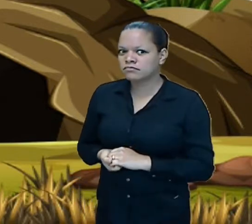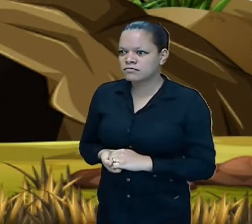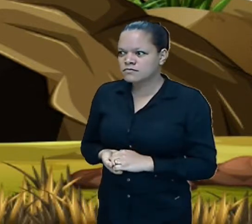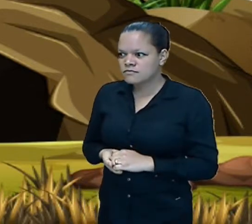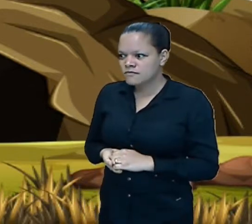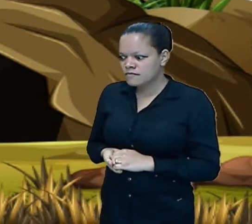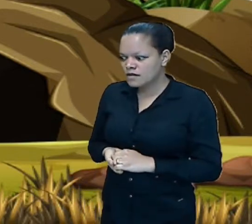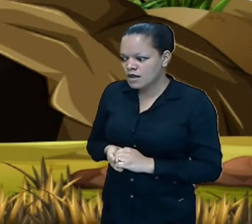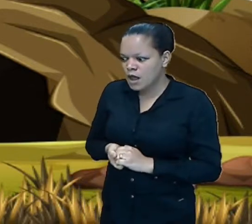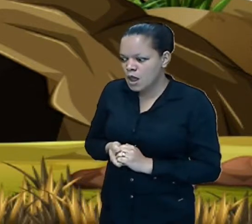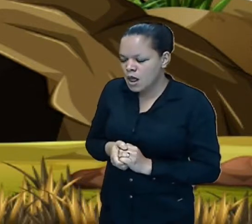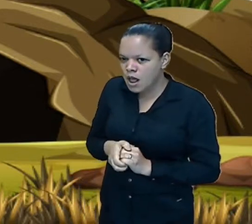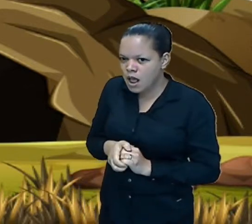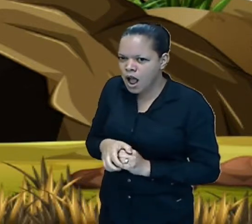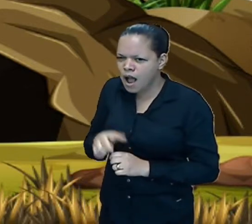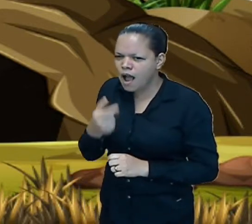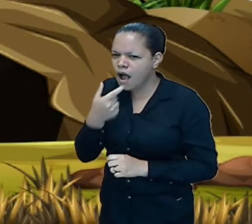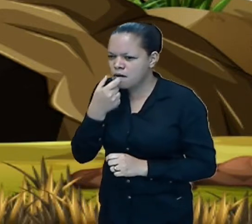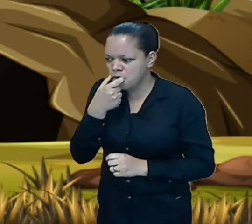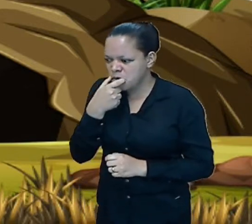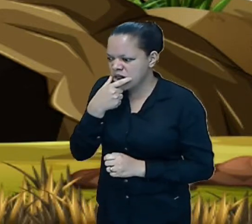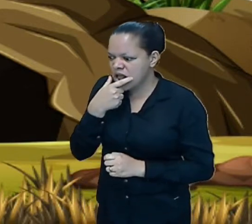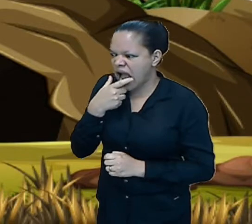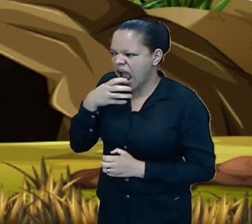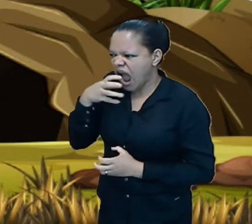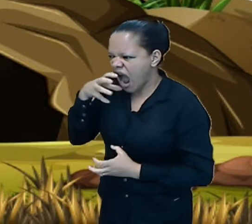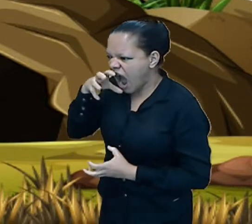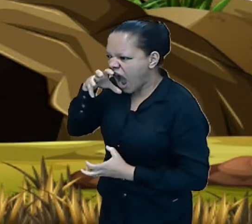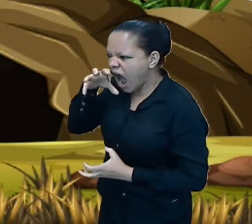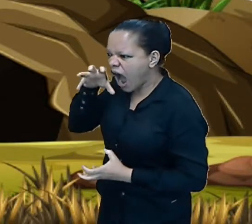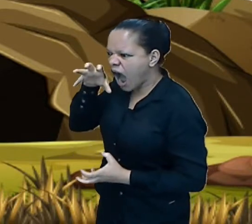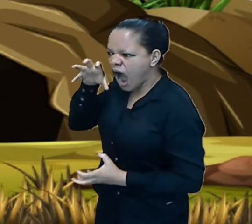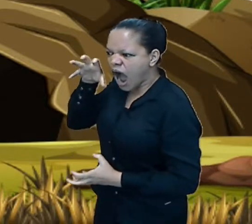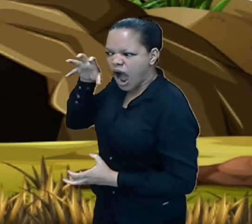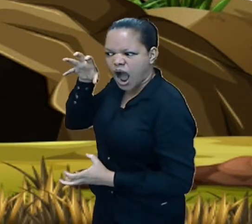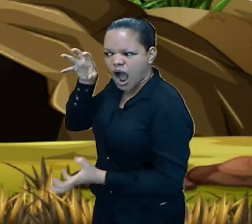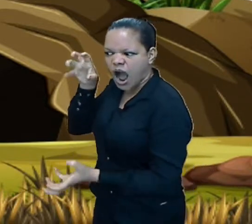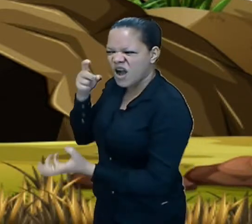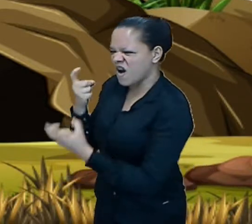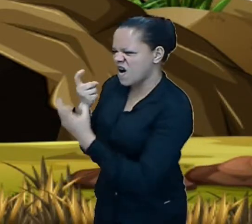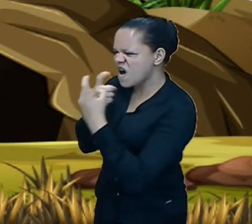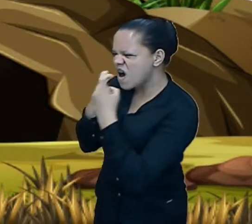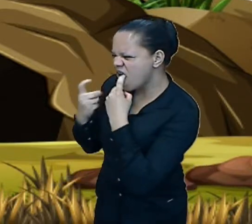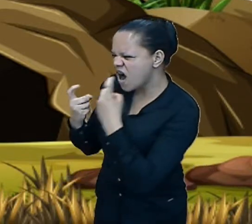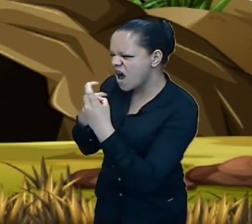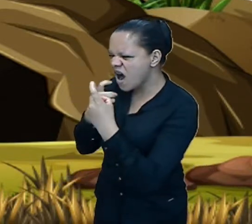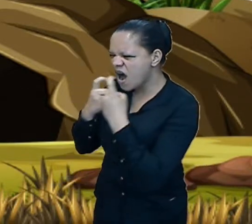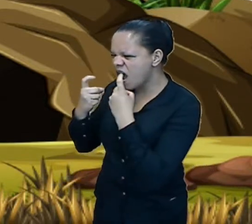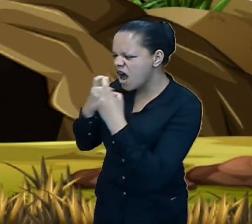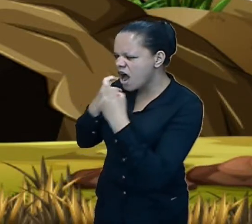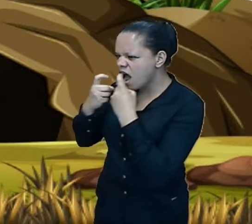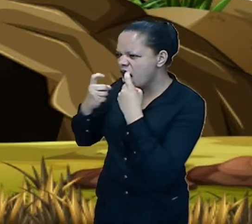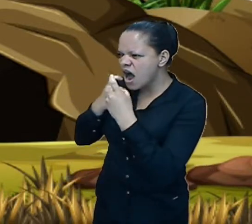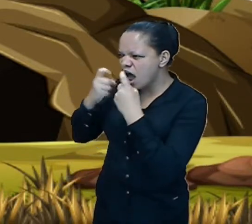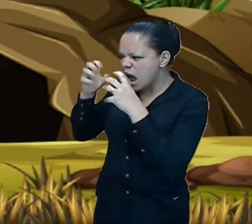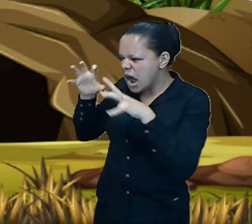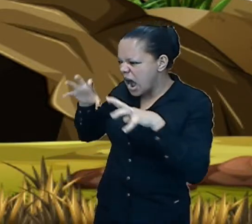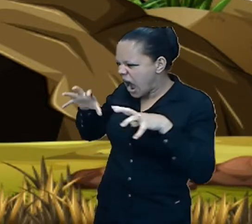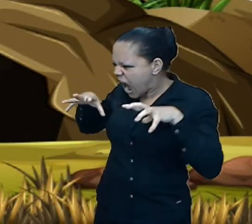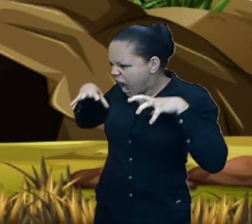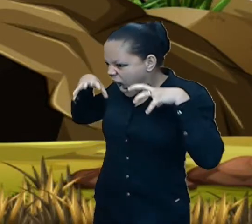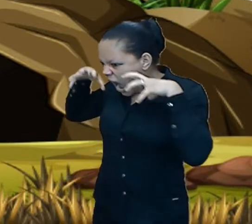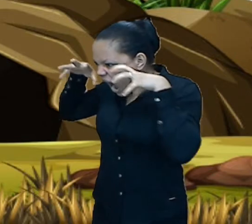Abriu aquela bocuna com 219 dentes para cima do